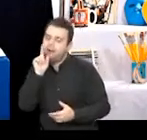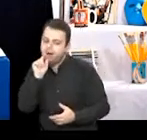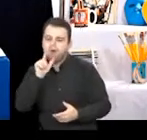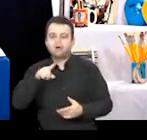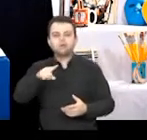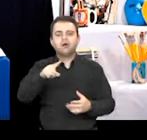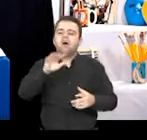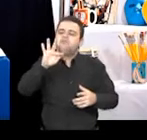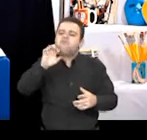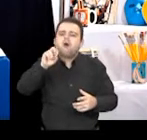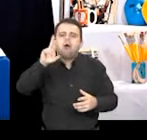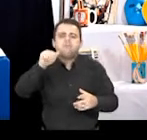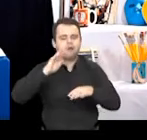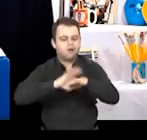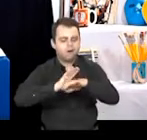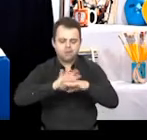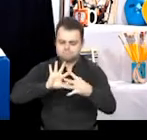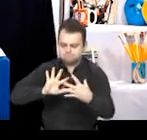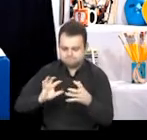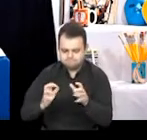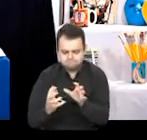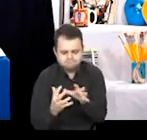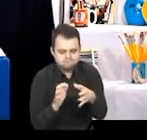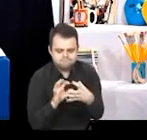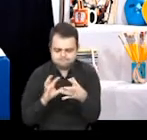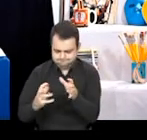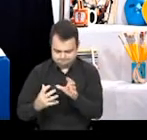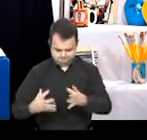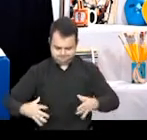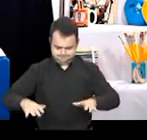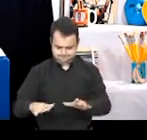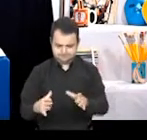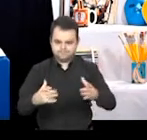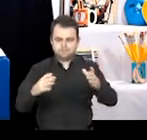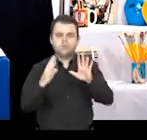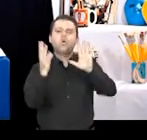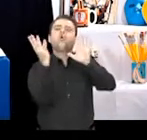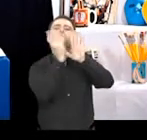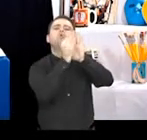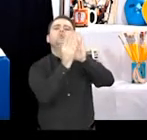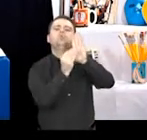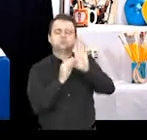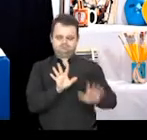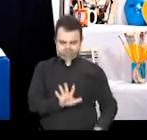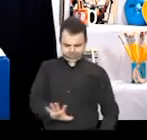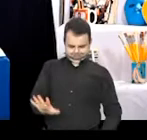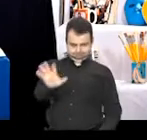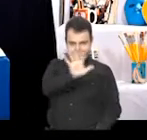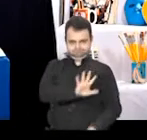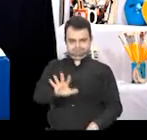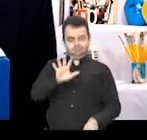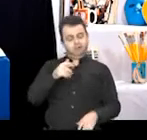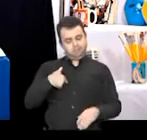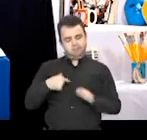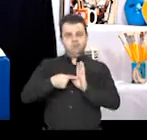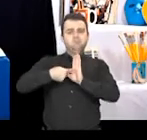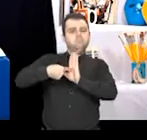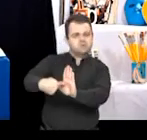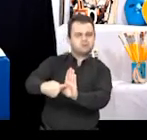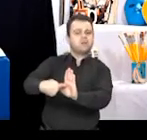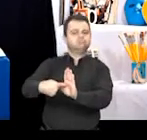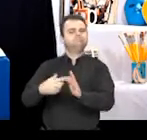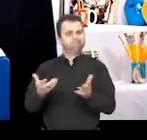ao manusear a materialidade, no caso do exemplo, barro. E o conteúdo é o tema. Aquilo que eu vou abordar